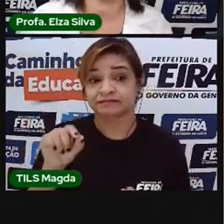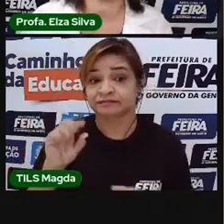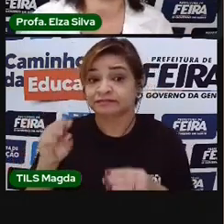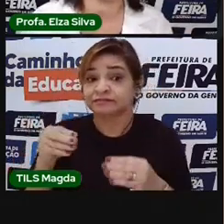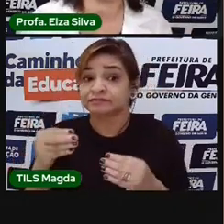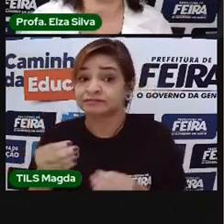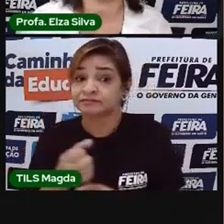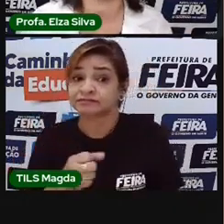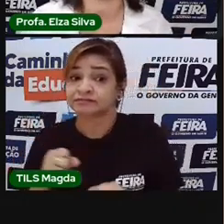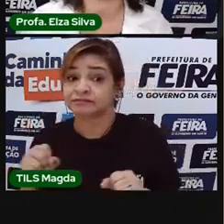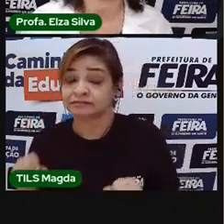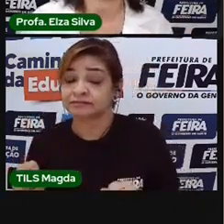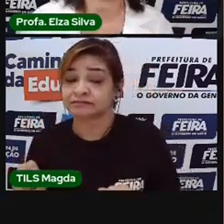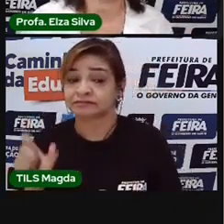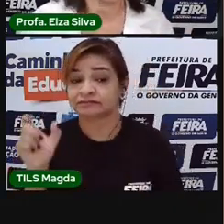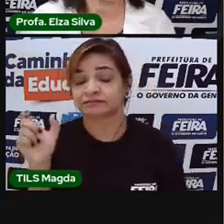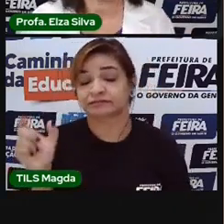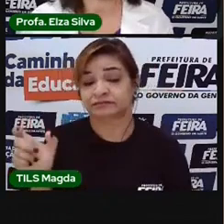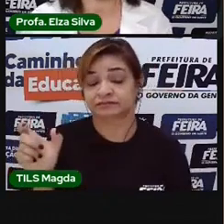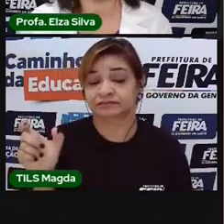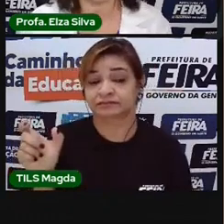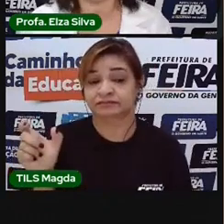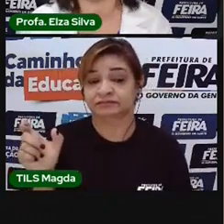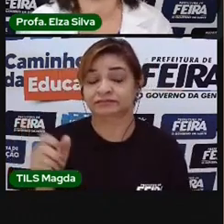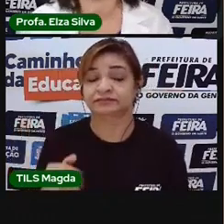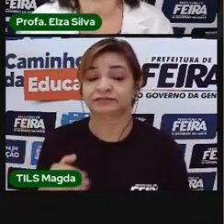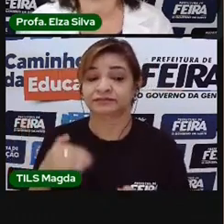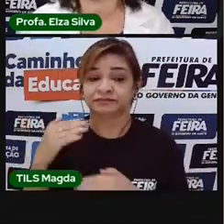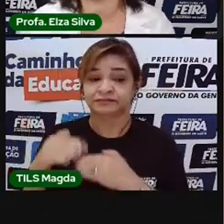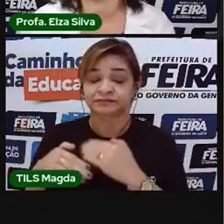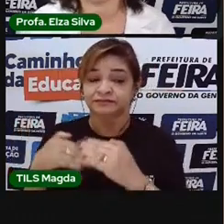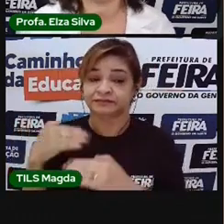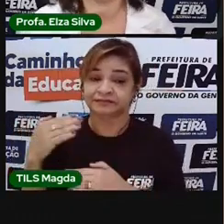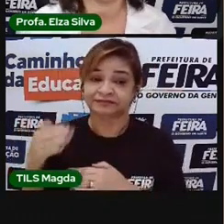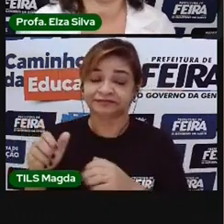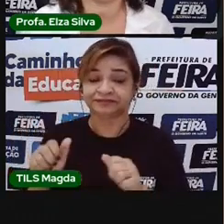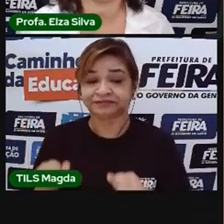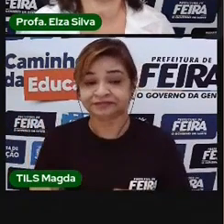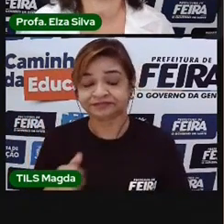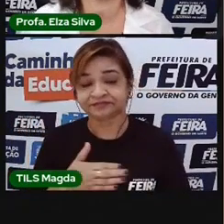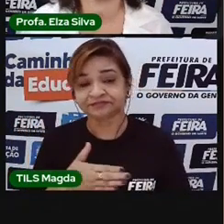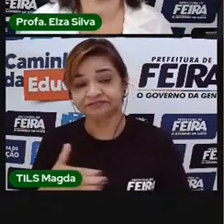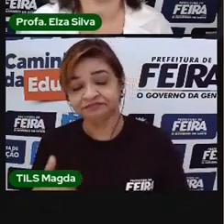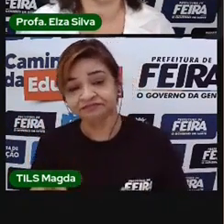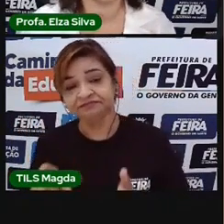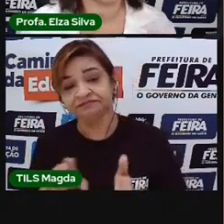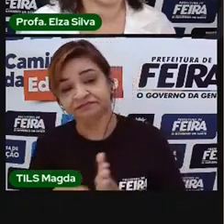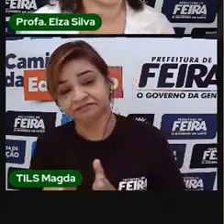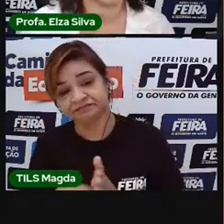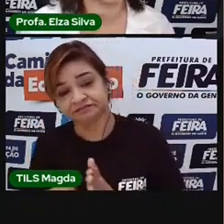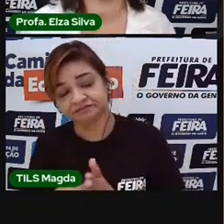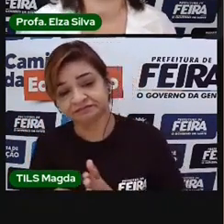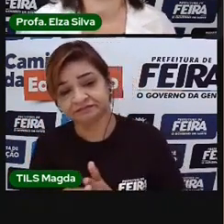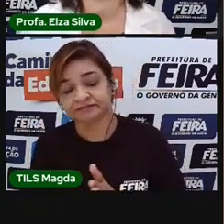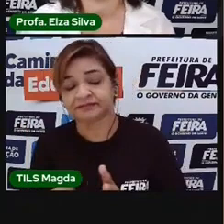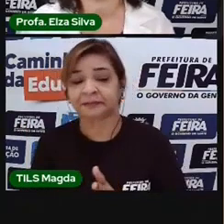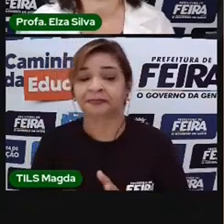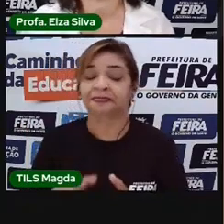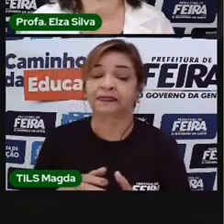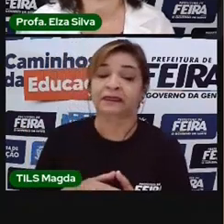atribuir a sua palavra. E assim por diante, você pode continuar explorando a ferramenta color,